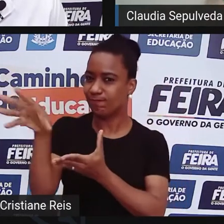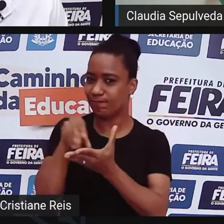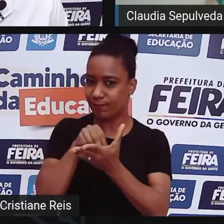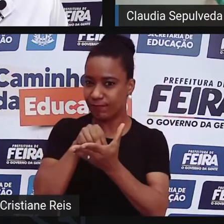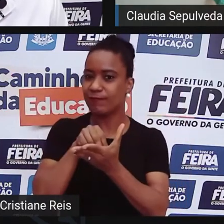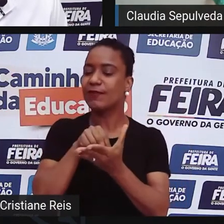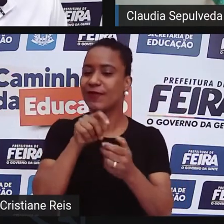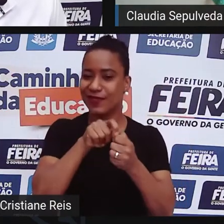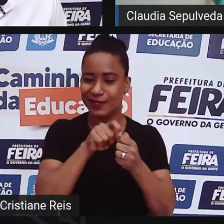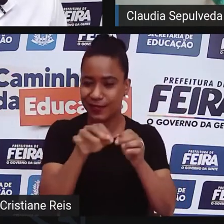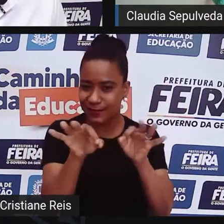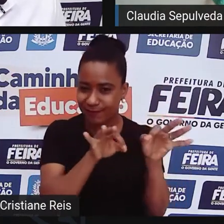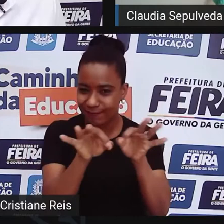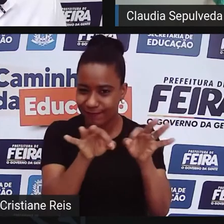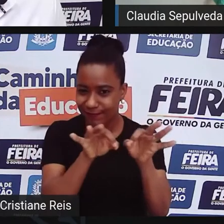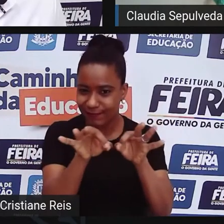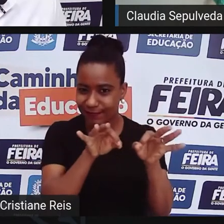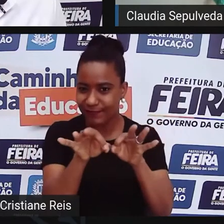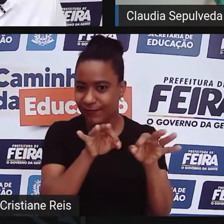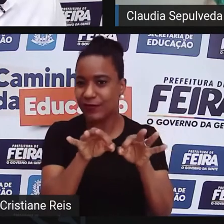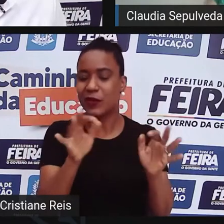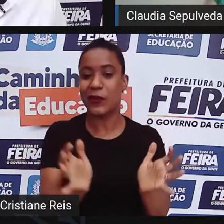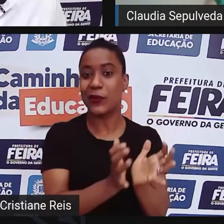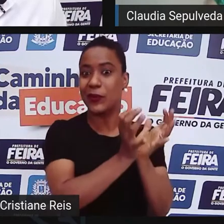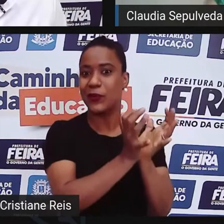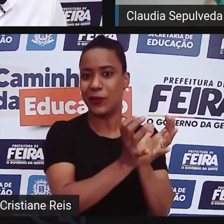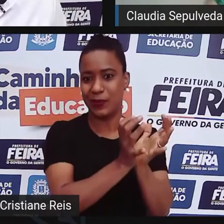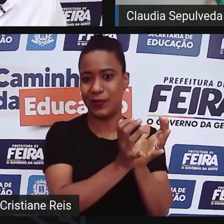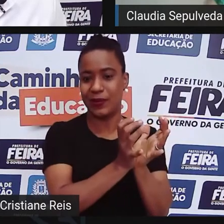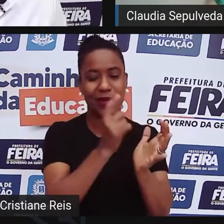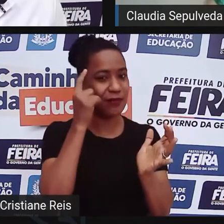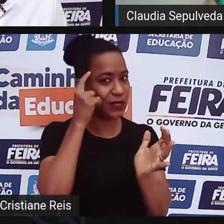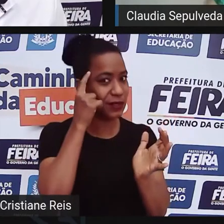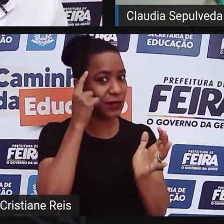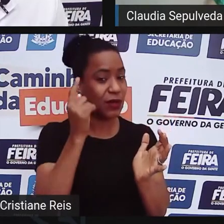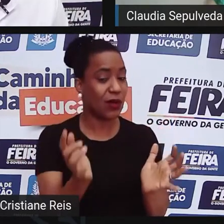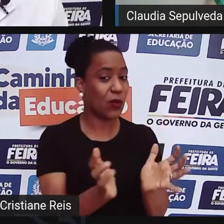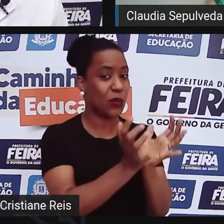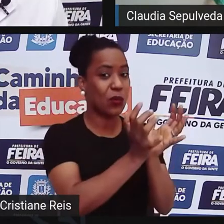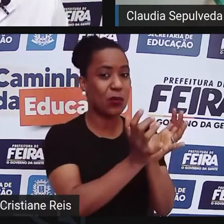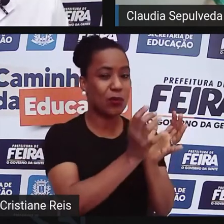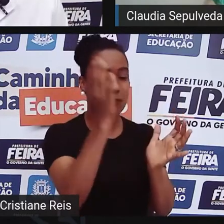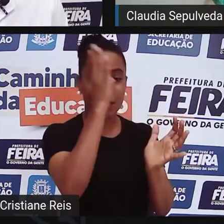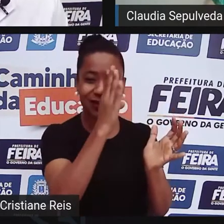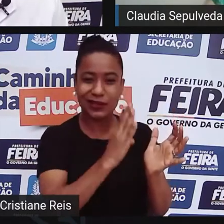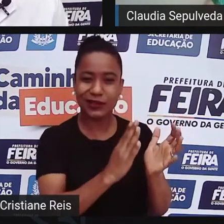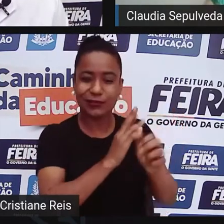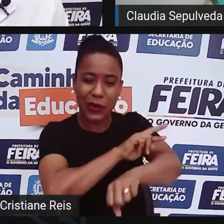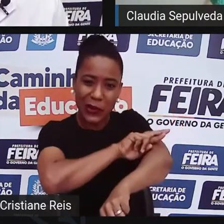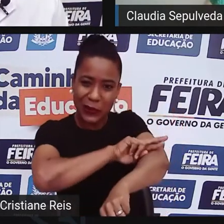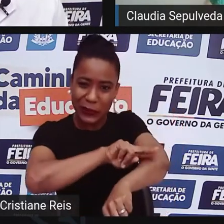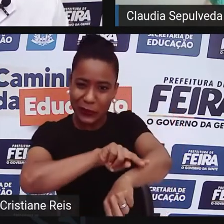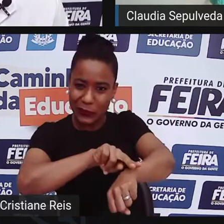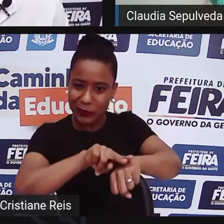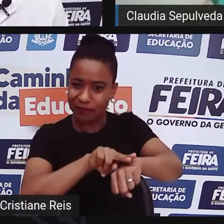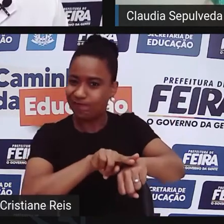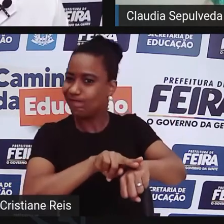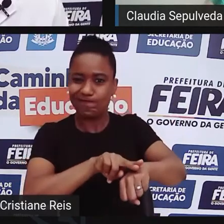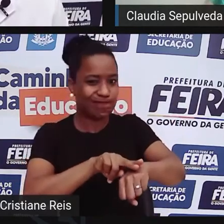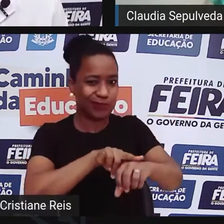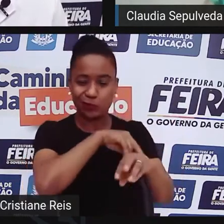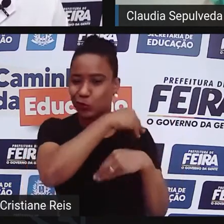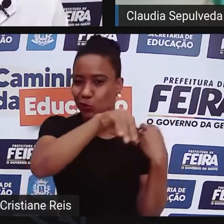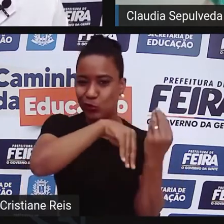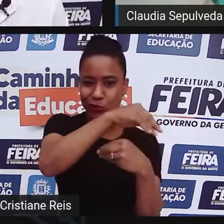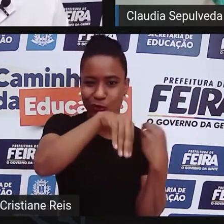europeia e aí a ideia de o que impediu o Brasil disso era a sua composição racial. Aí nós temos uma teoria, inclusive, evolucionista,